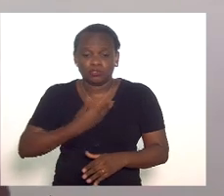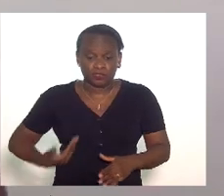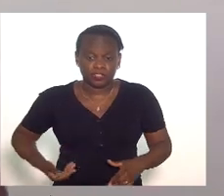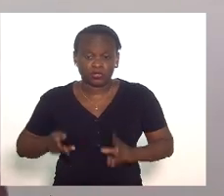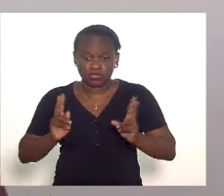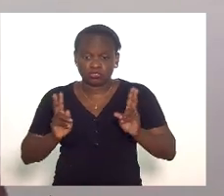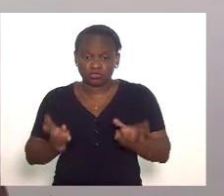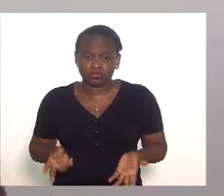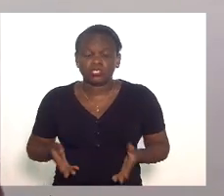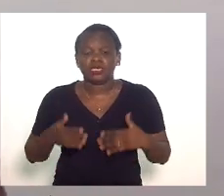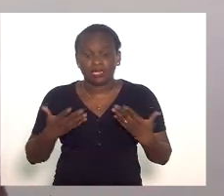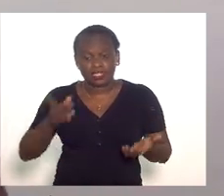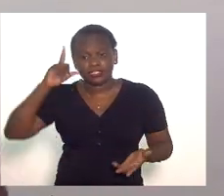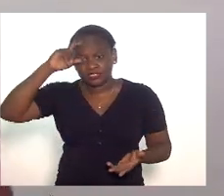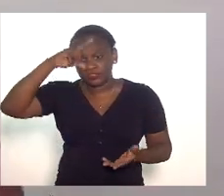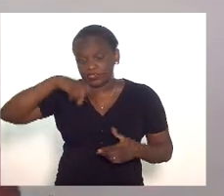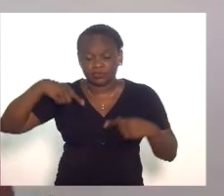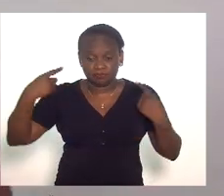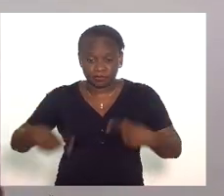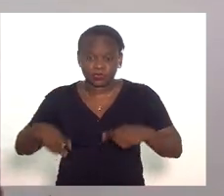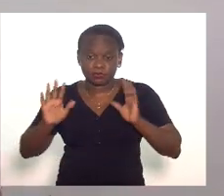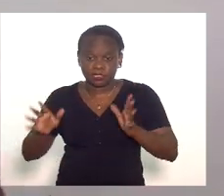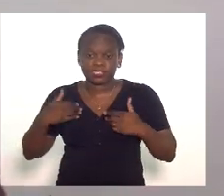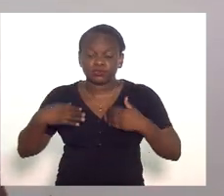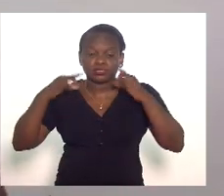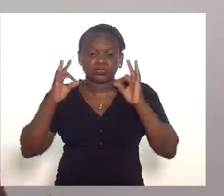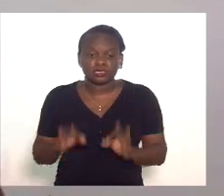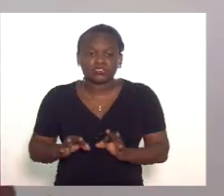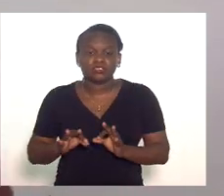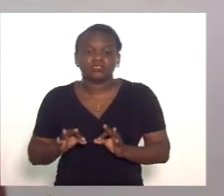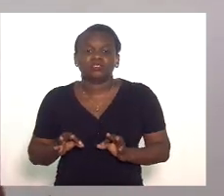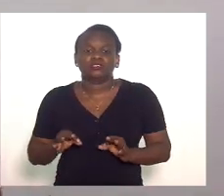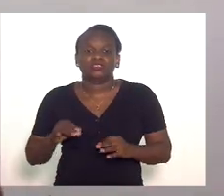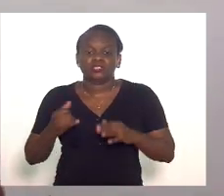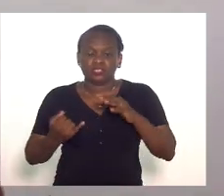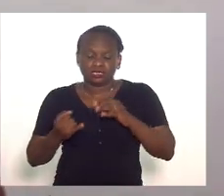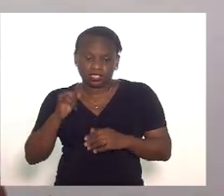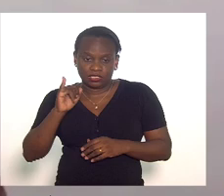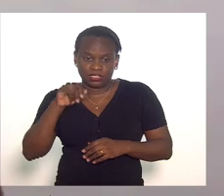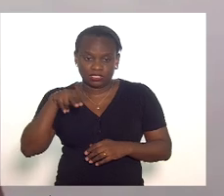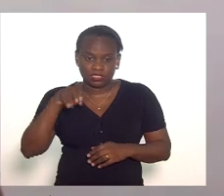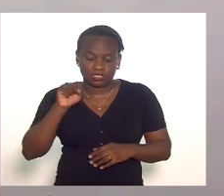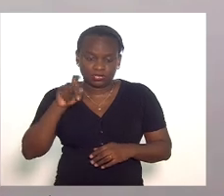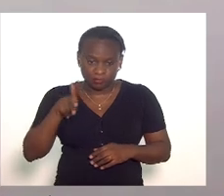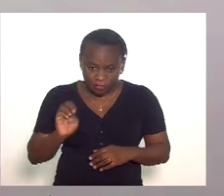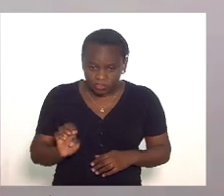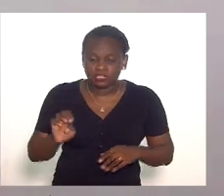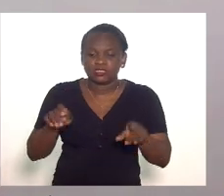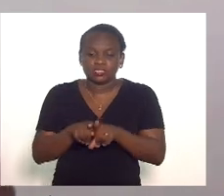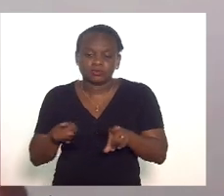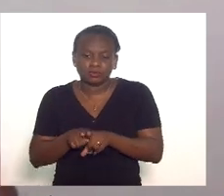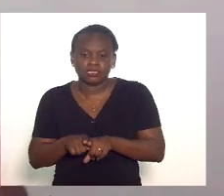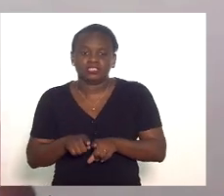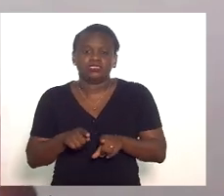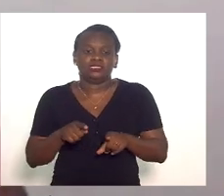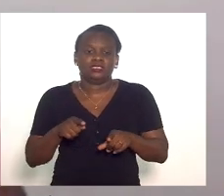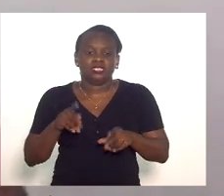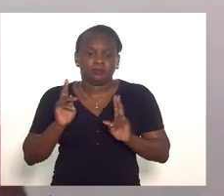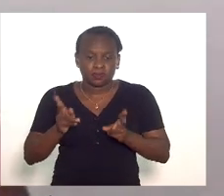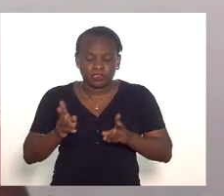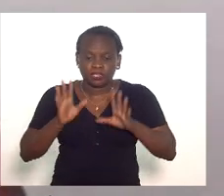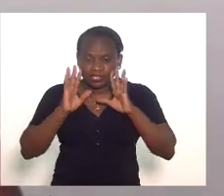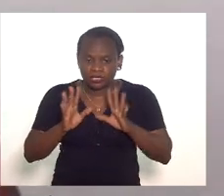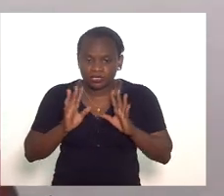ainda é um grande desafio e eu tenho certeza que o Instituto de Segurança Pública assim como o próprio